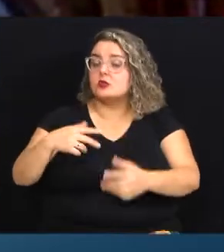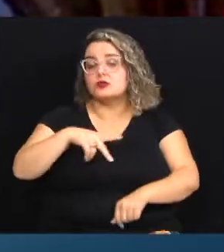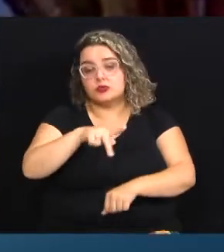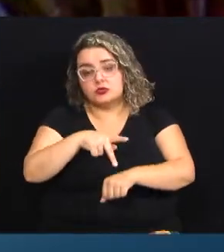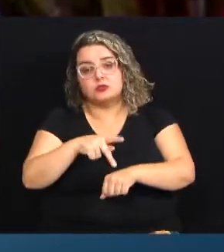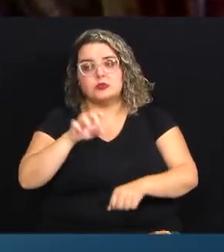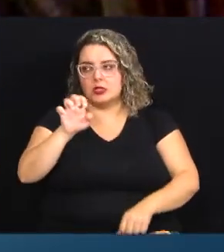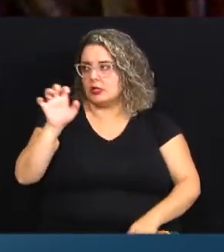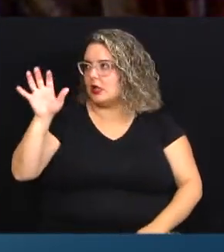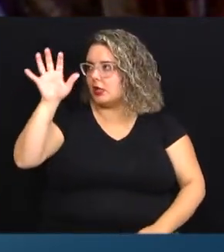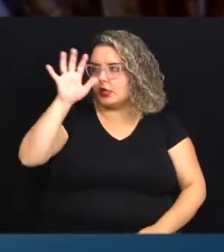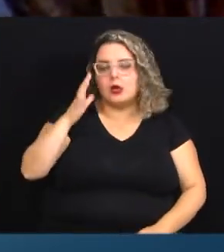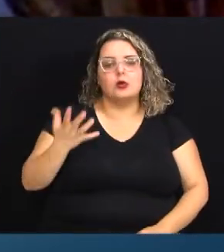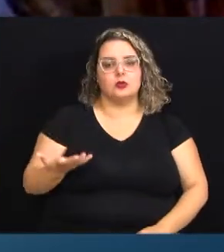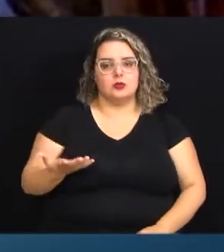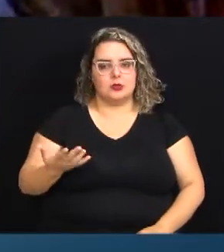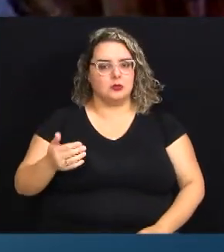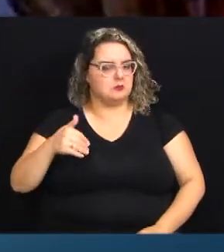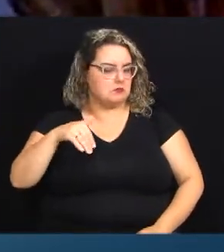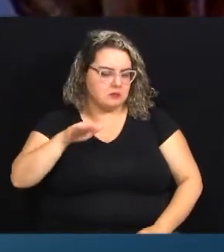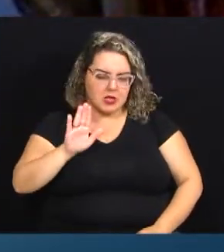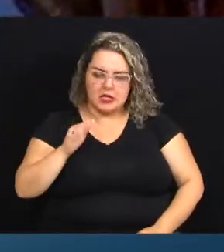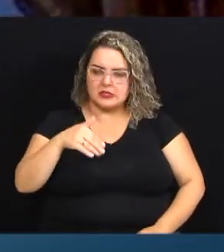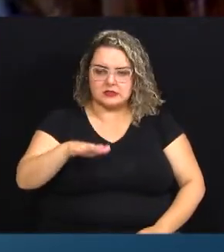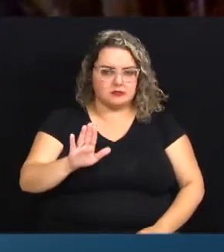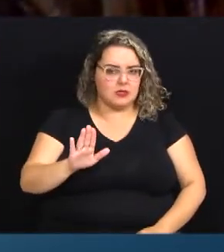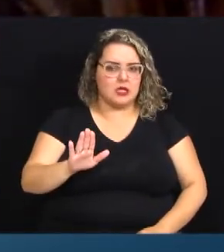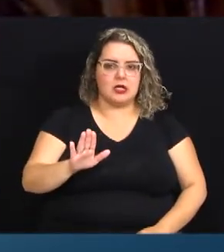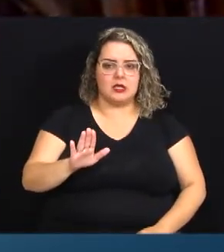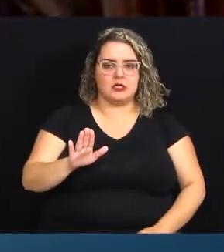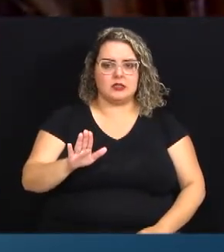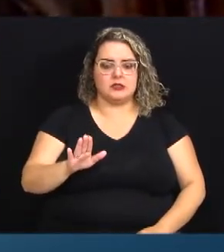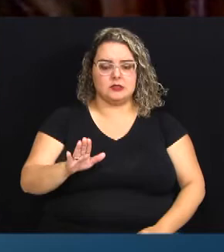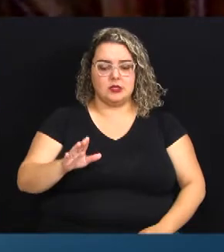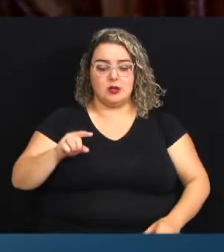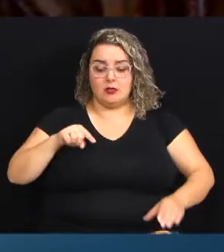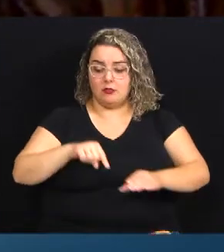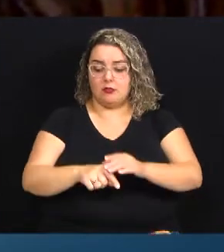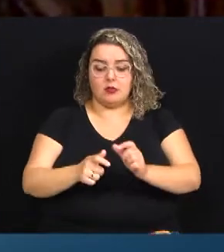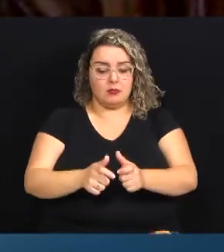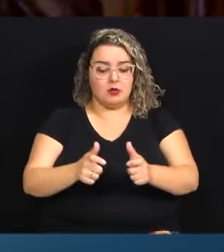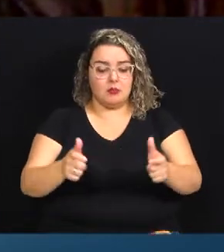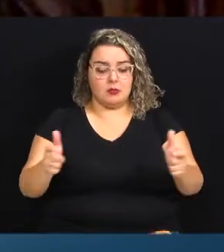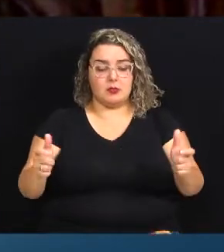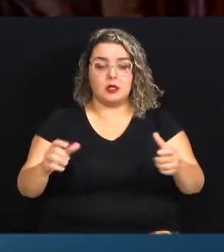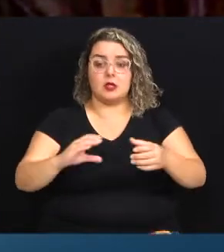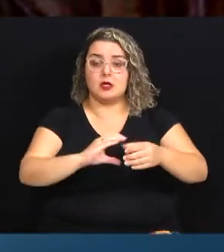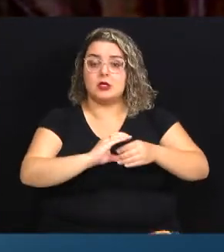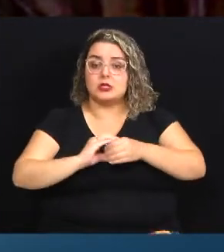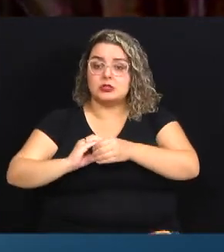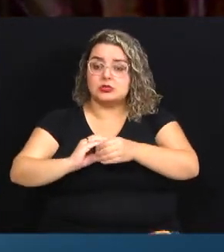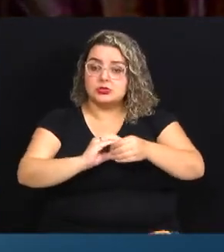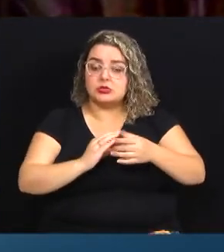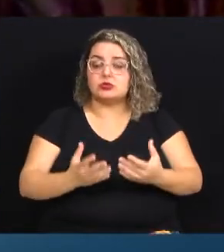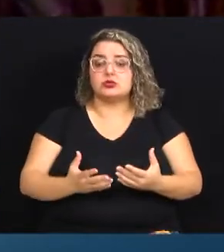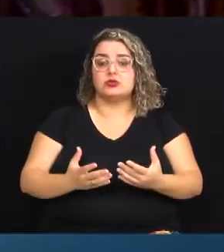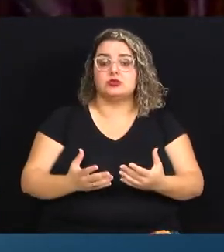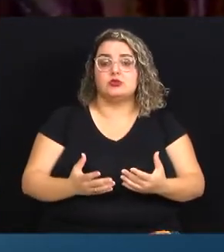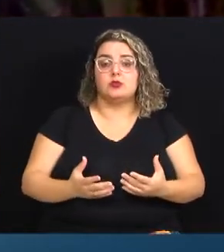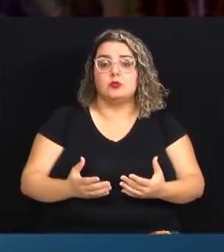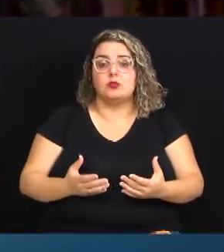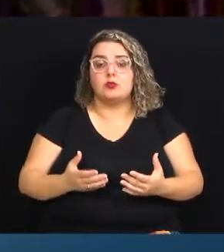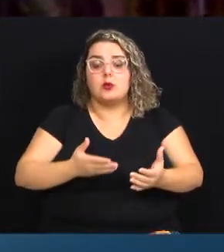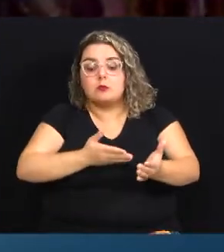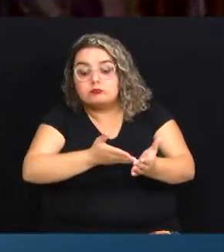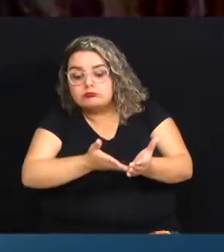Nos países da Europa, cada vez mais surgem as cooperativas como uma válvula de escape